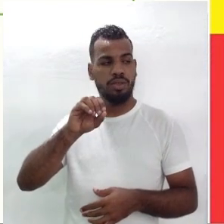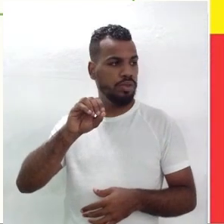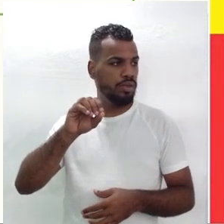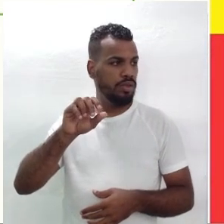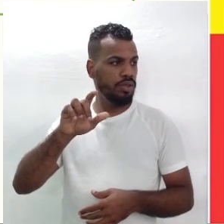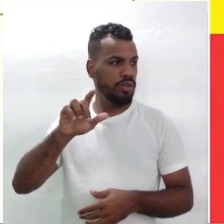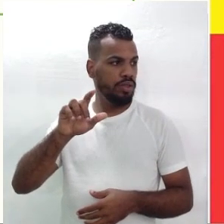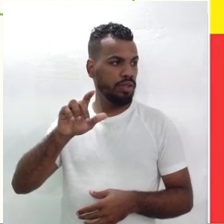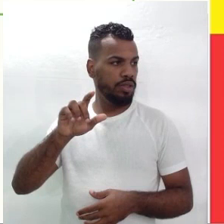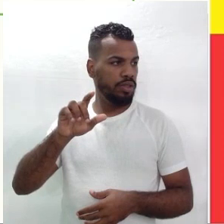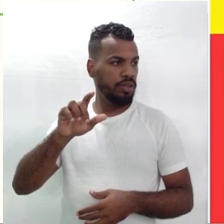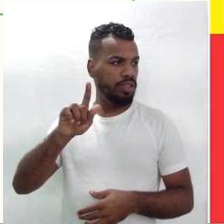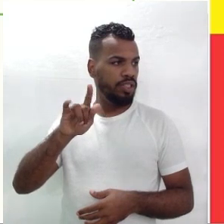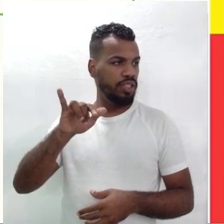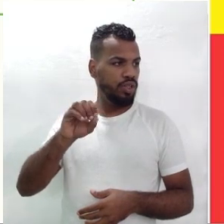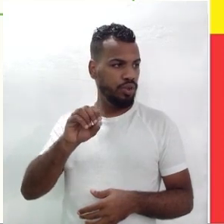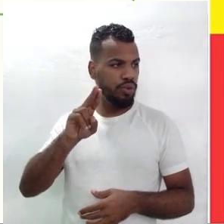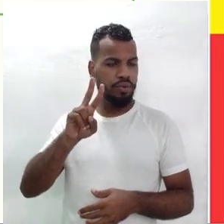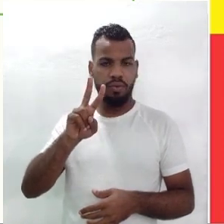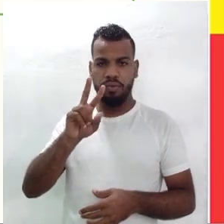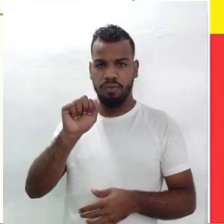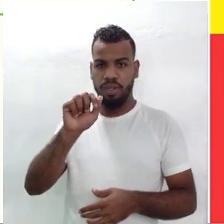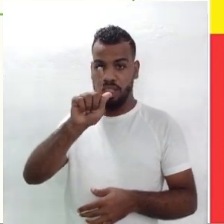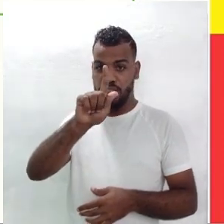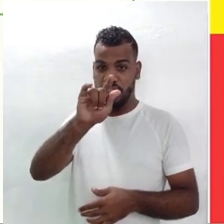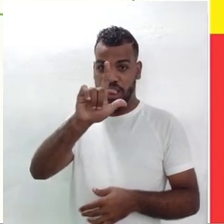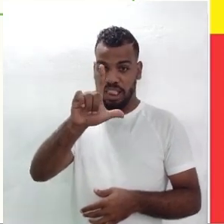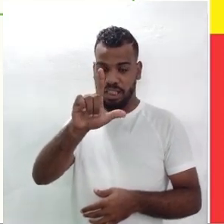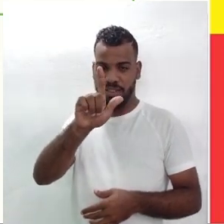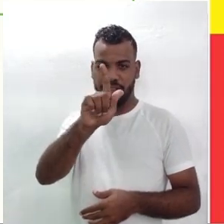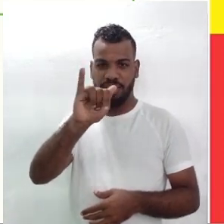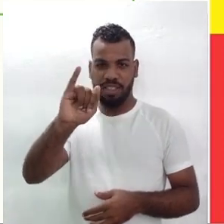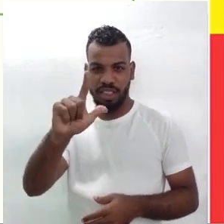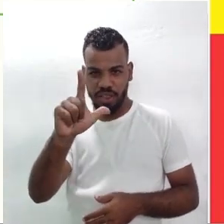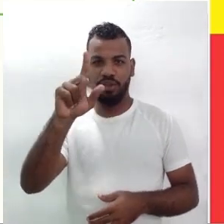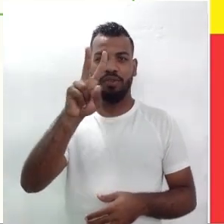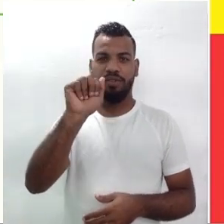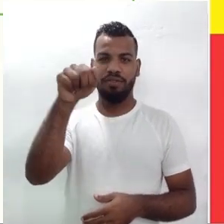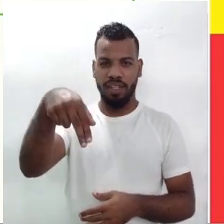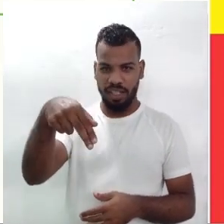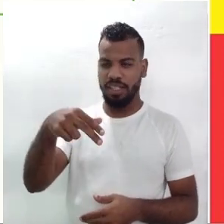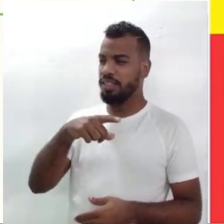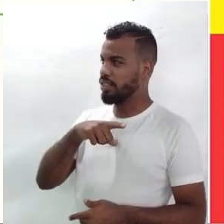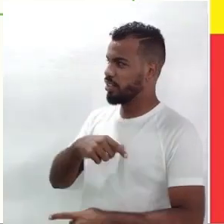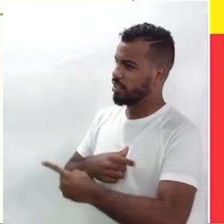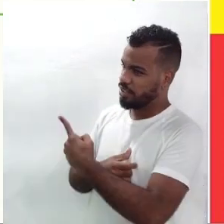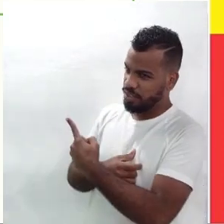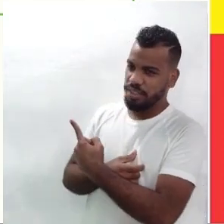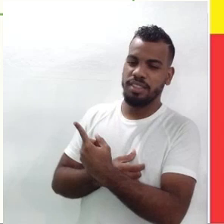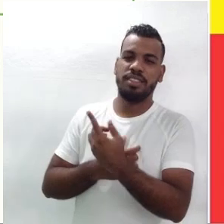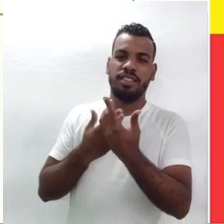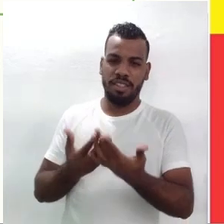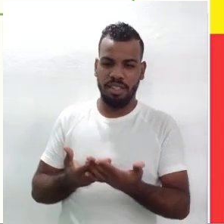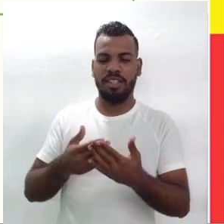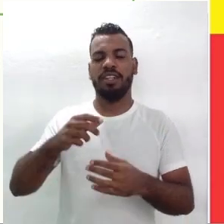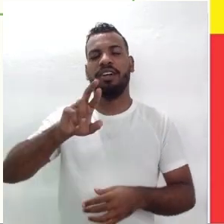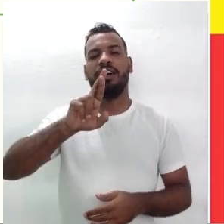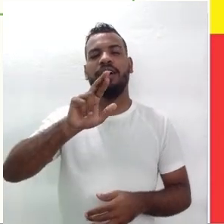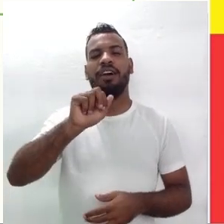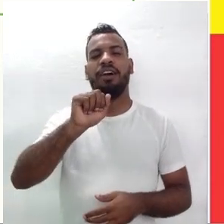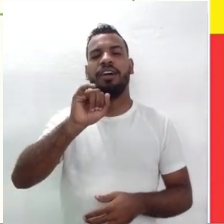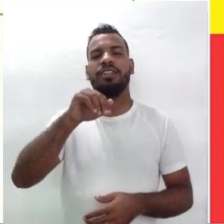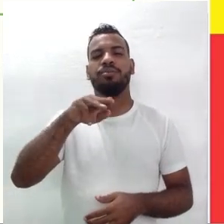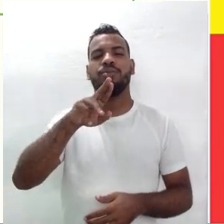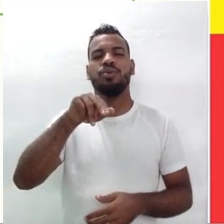desenhista, pintor, fernambucano, o Antônio Nóbrega, o Raimundo Carreiro, tivemos aqui